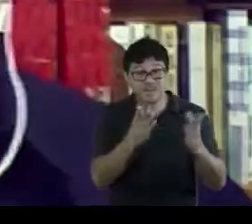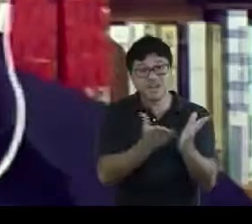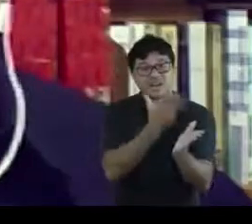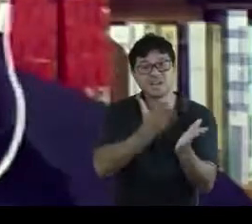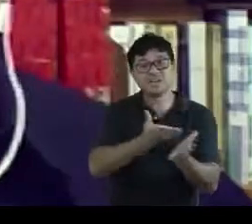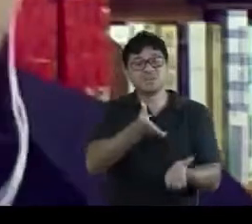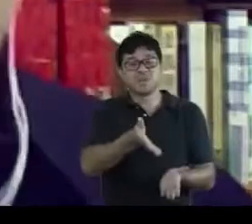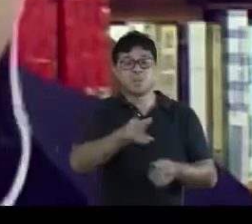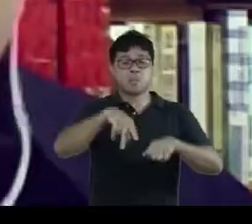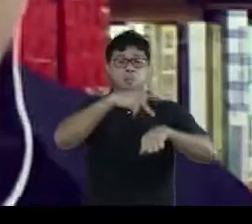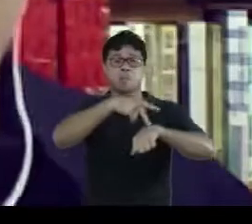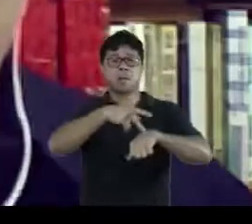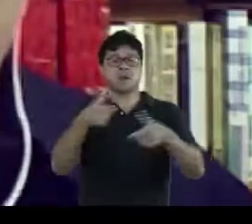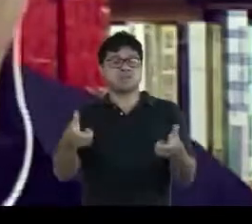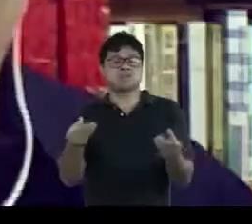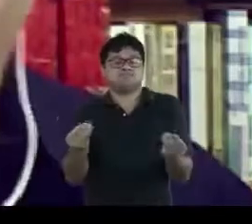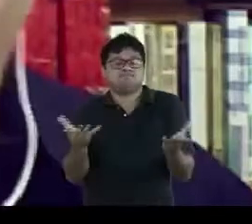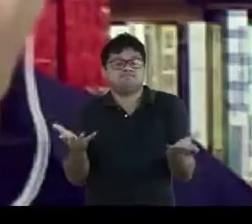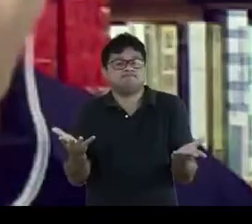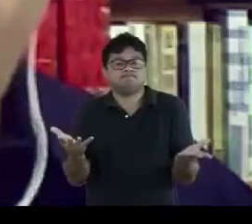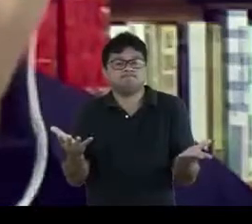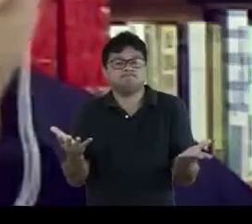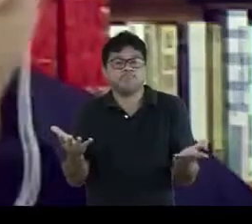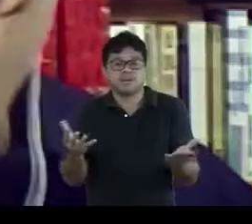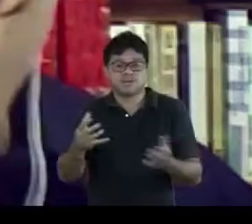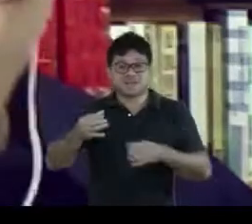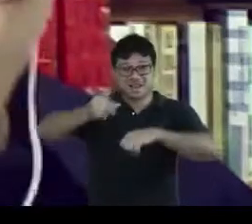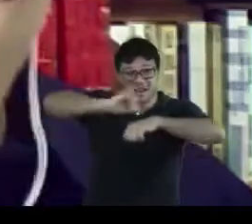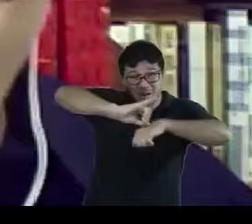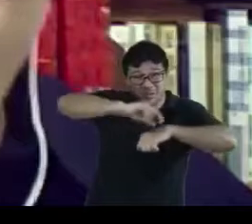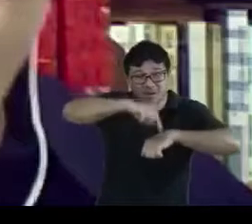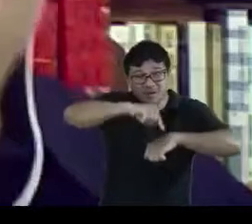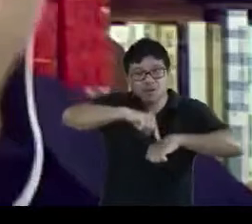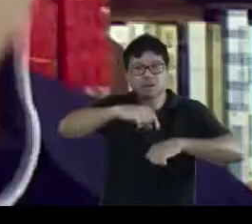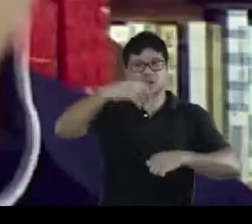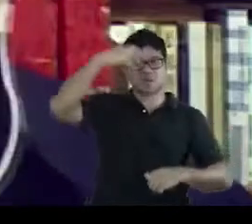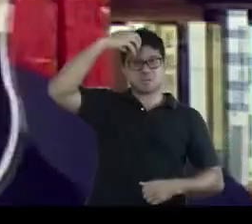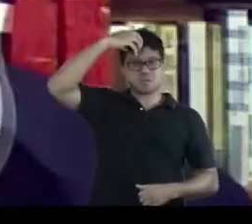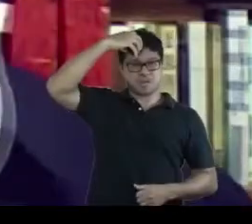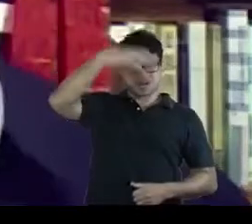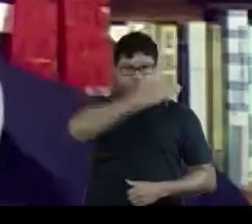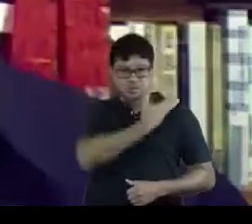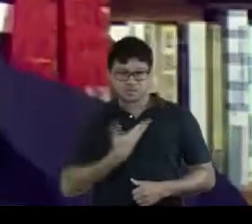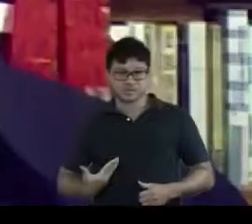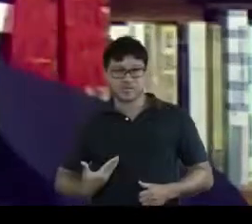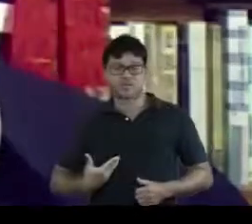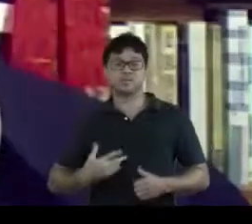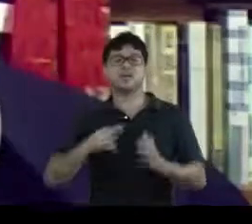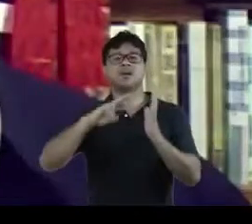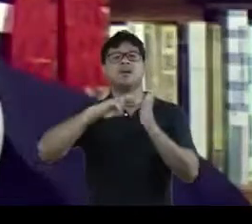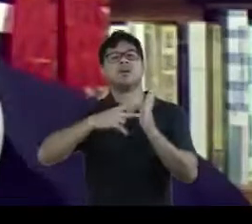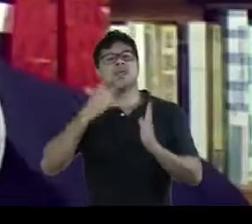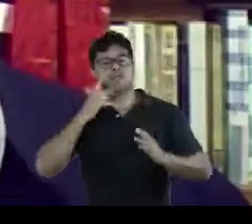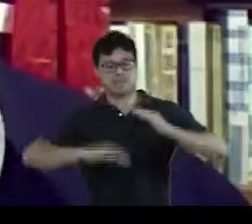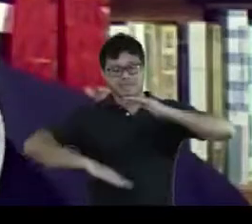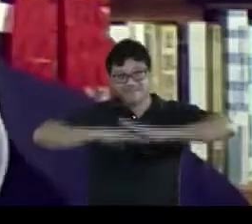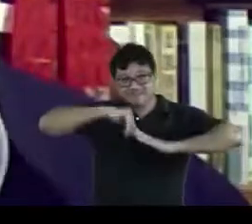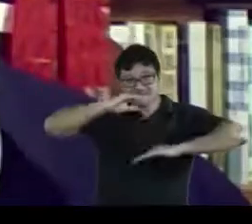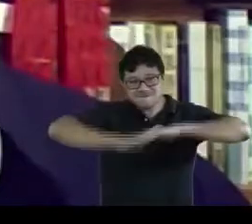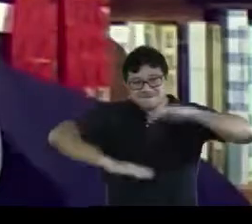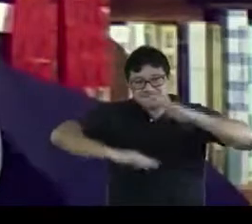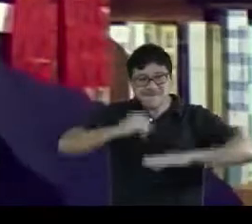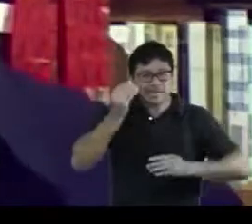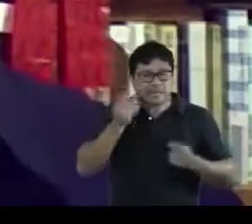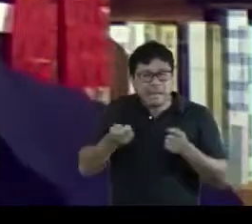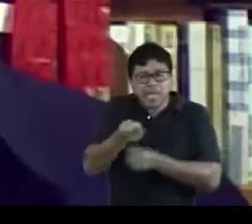num país como esse e na capital do império significava, então, ter algumas habilidades